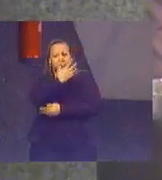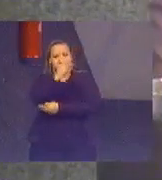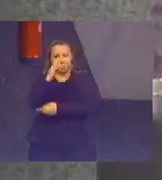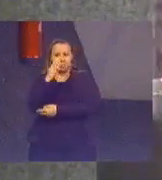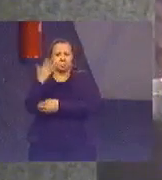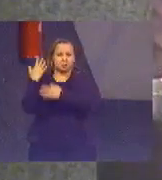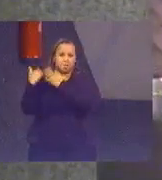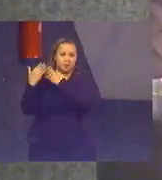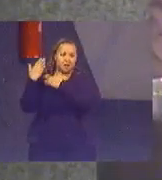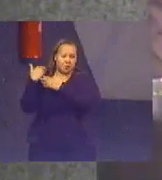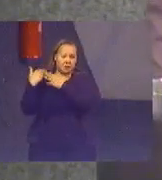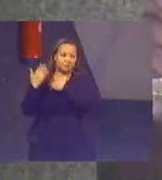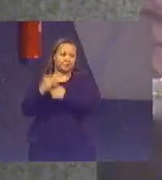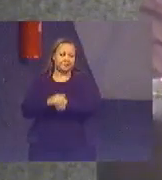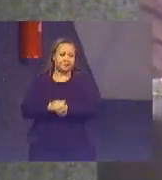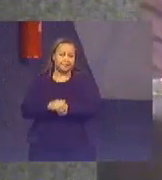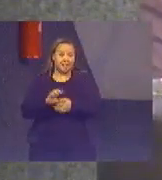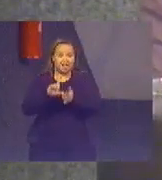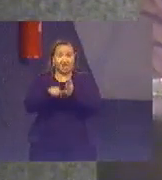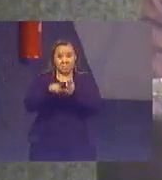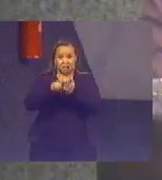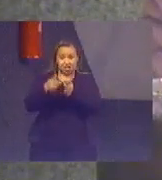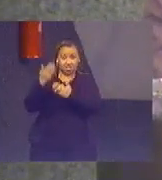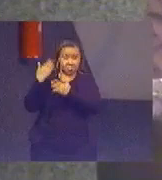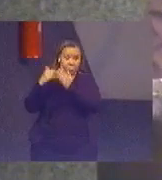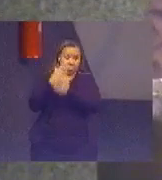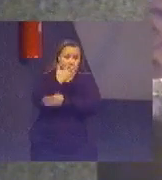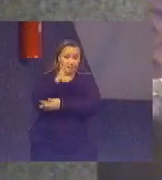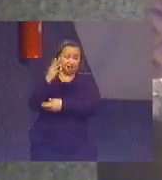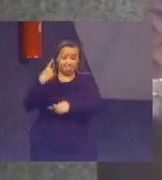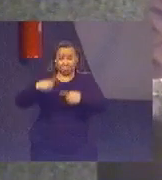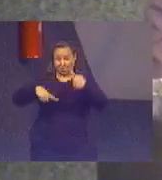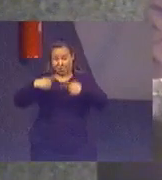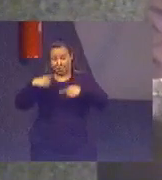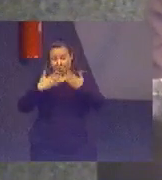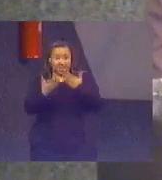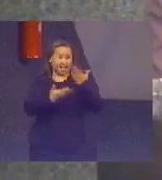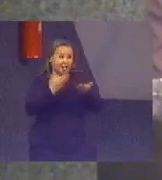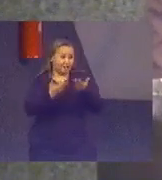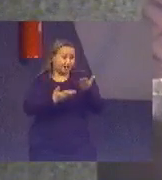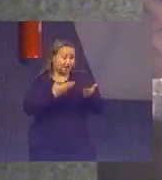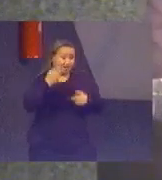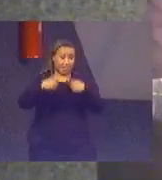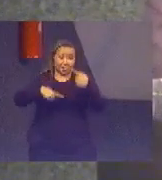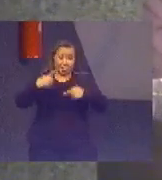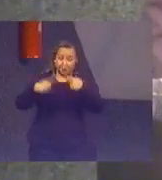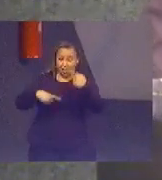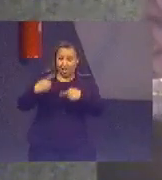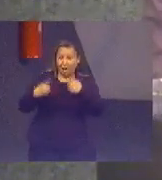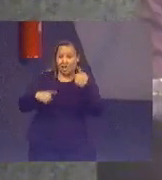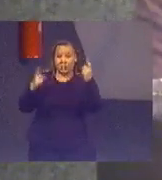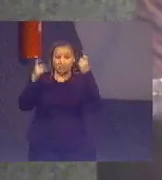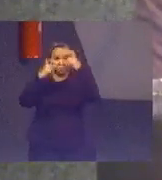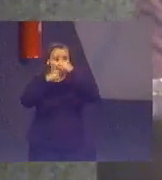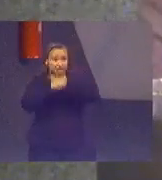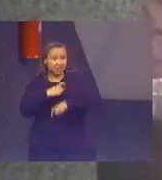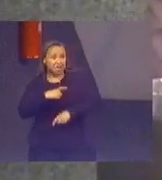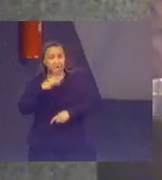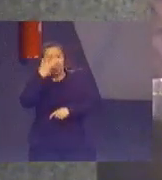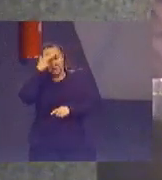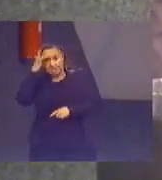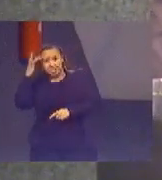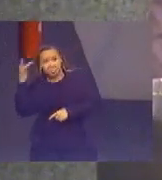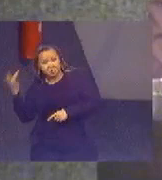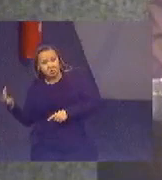são questões relativas. É um debate que não tem fim. Existem correntes que defendem algumas